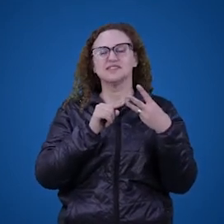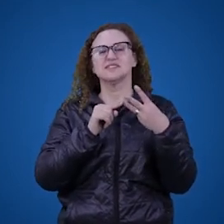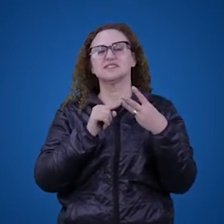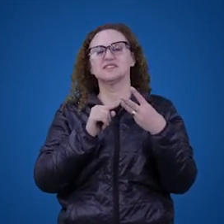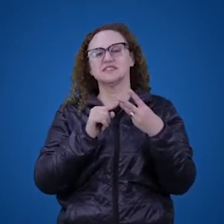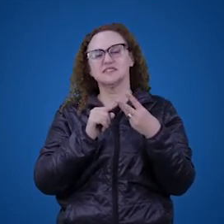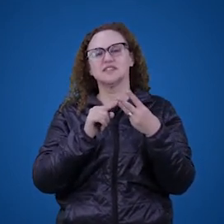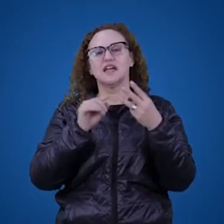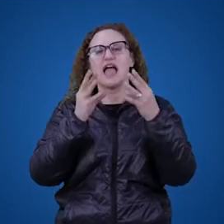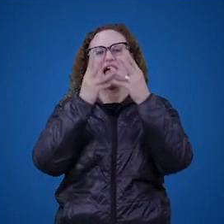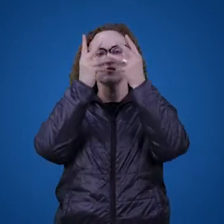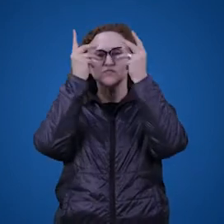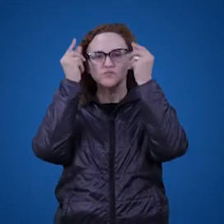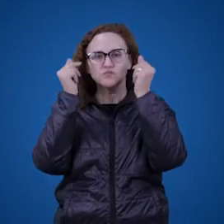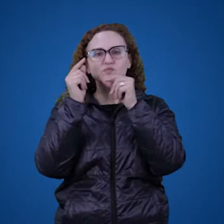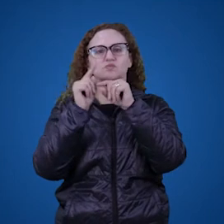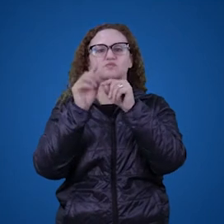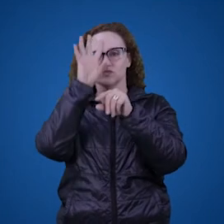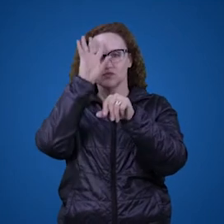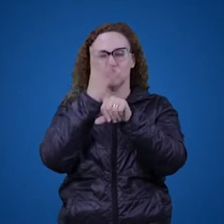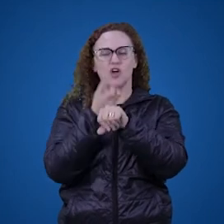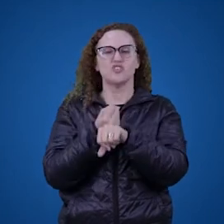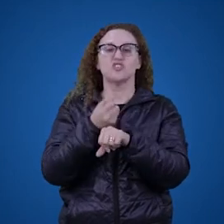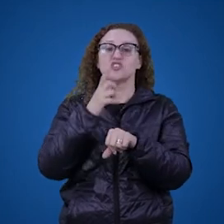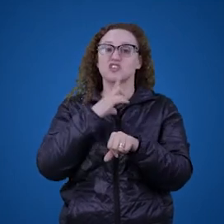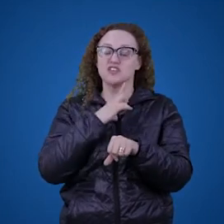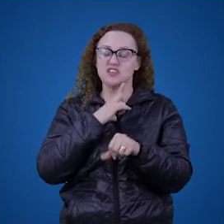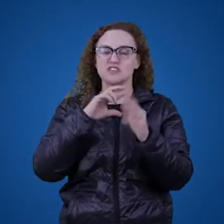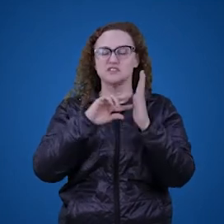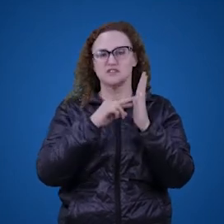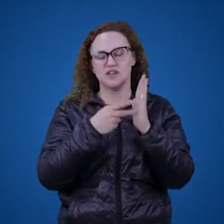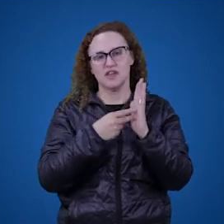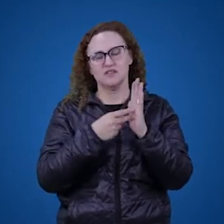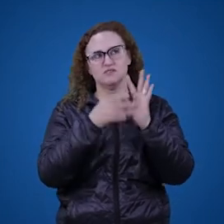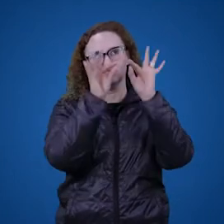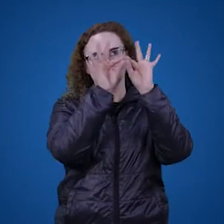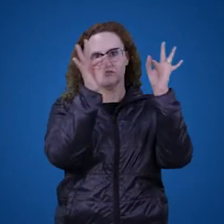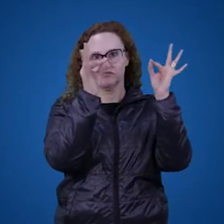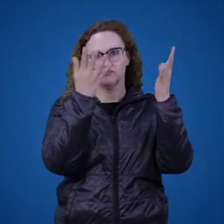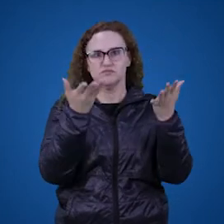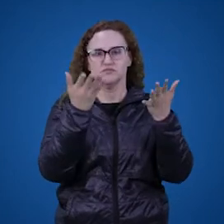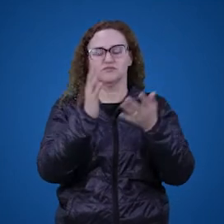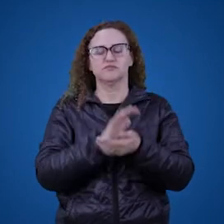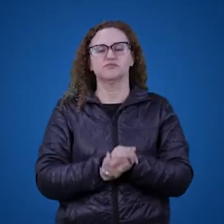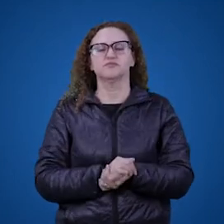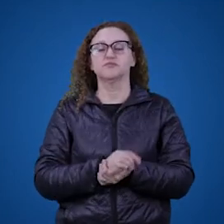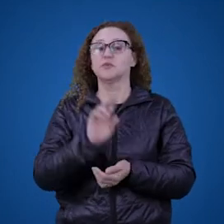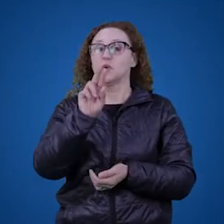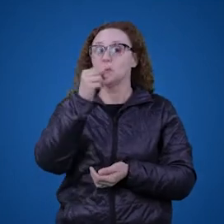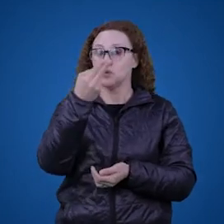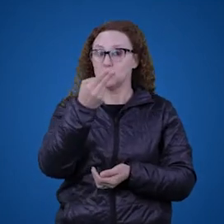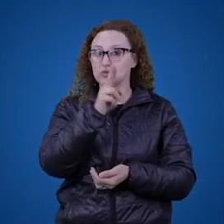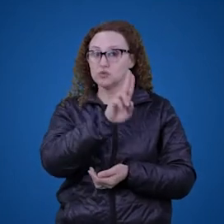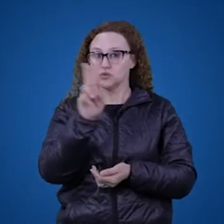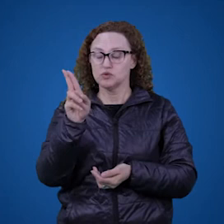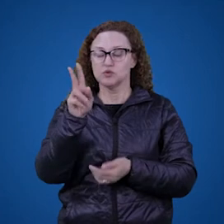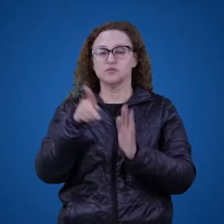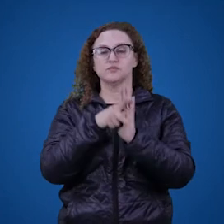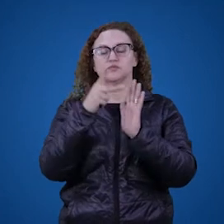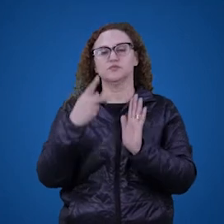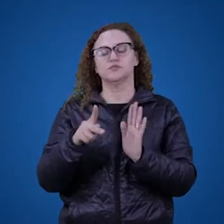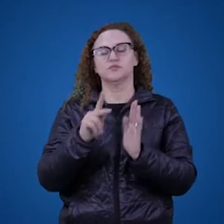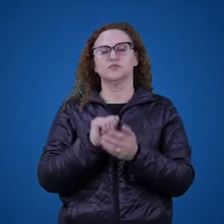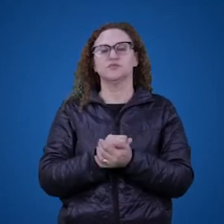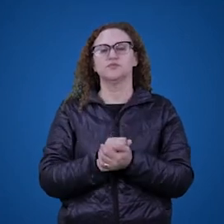abstratos lógicos, é que realmente é que dão significado para uma descrição definida ou um nome próprio. Então,